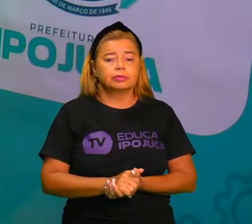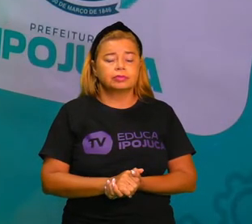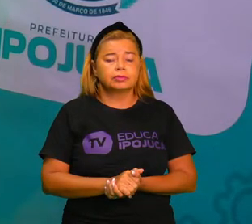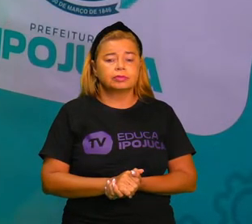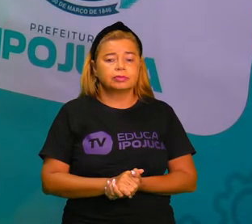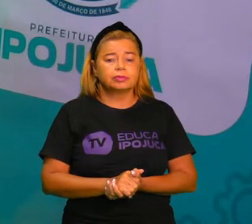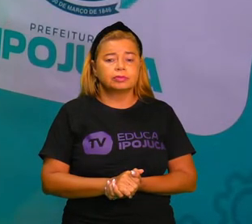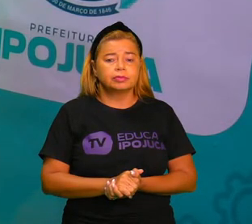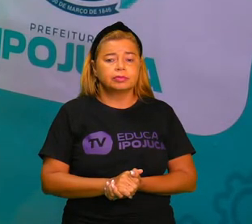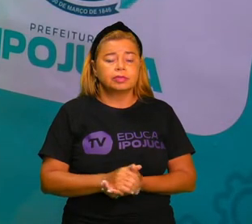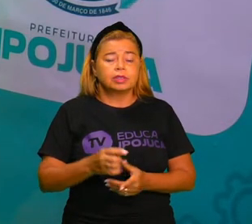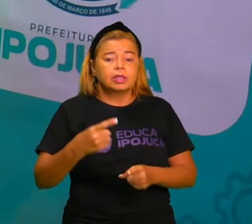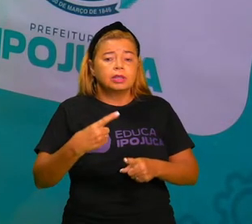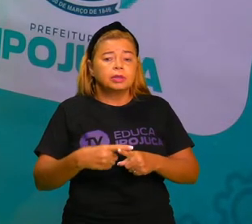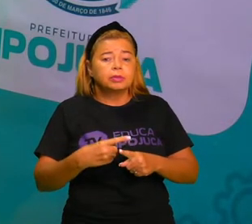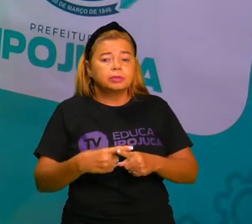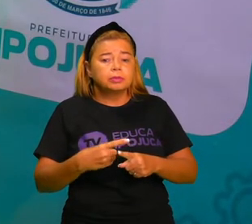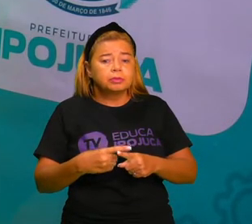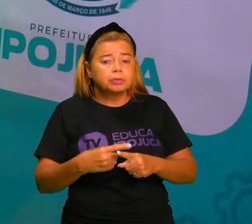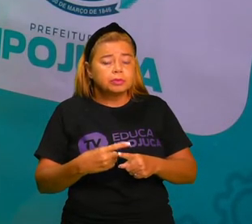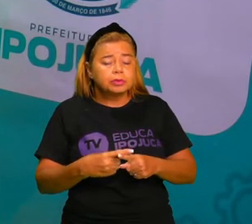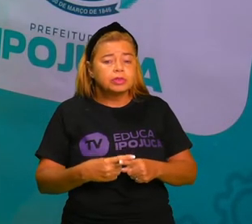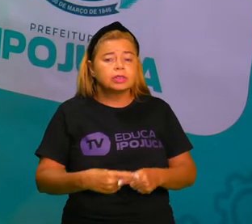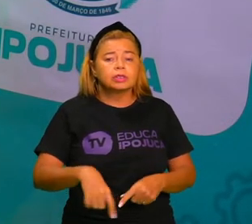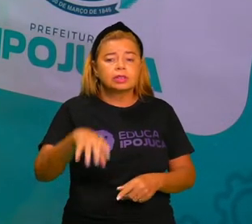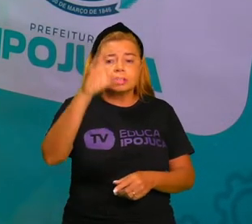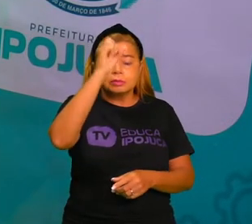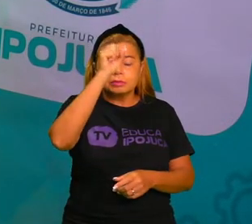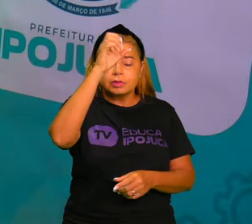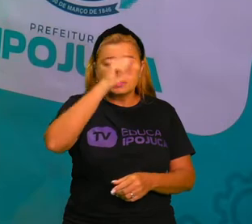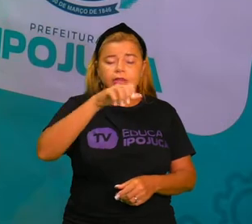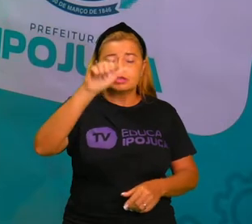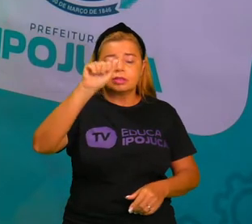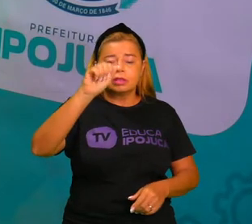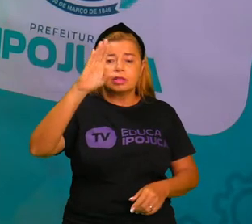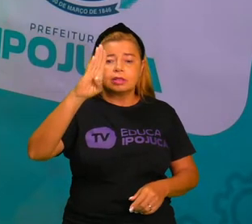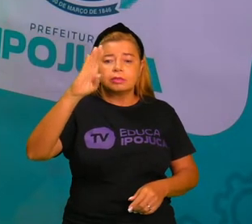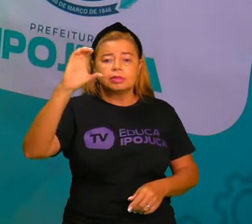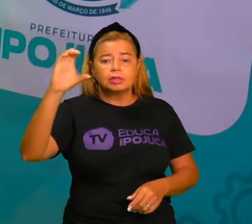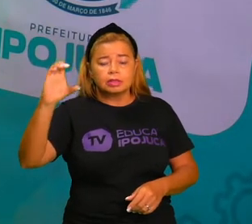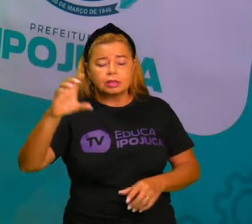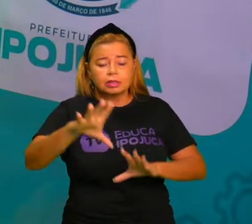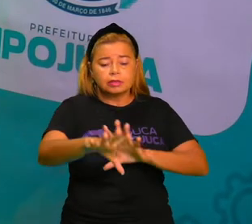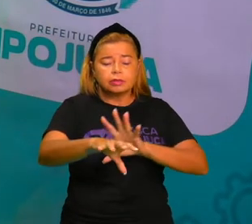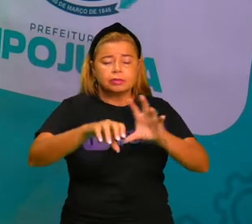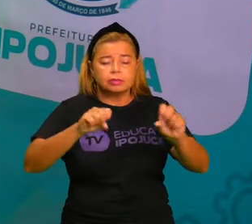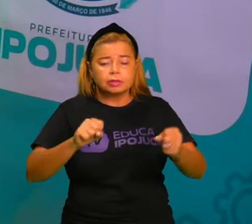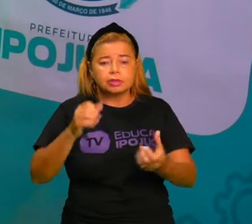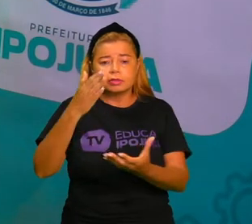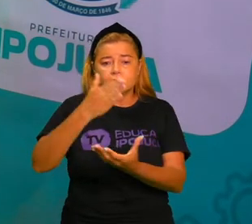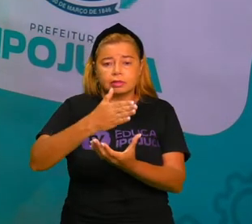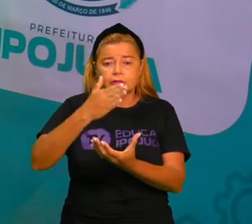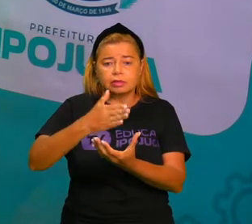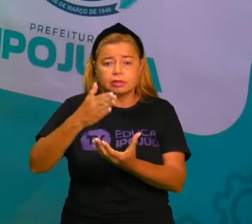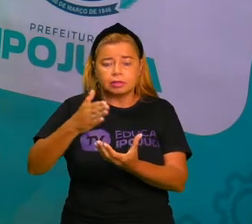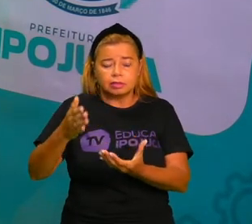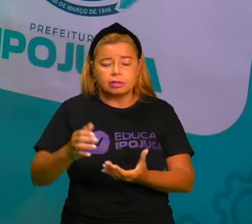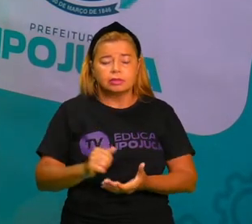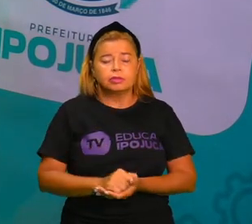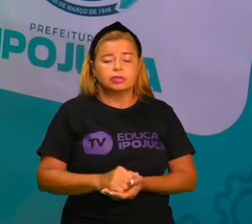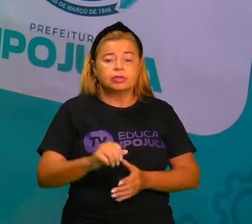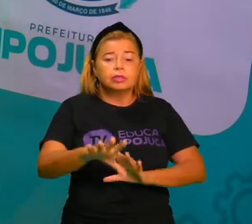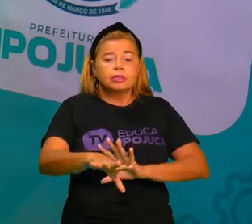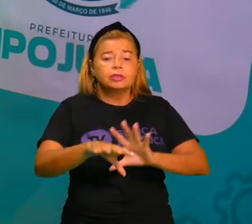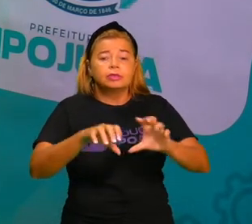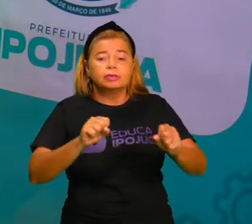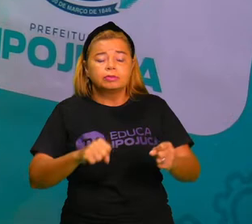a lembrança do alfabeto. A aprendizagem do alfabeto. A formação das sílabas. A formação das palavras.